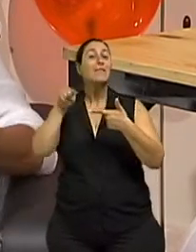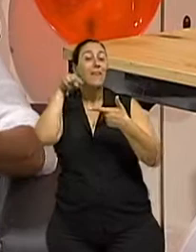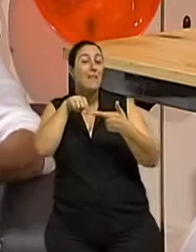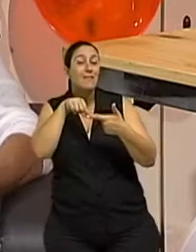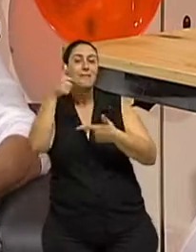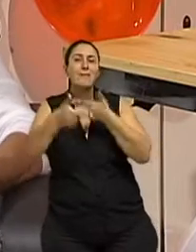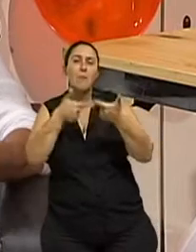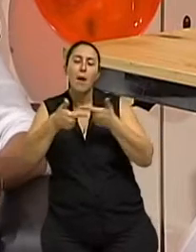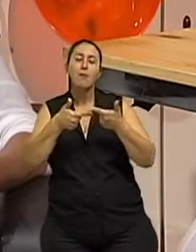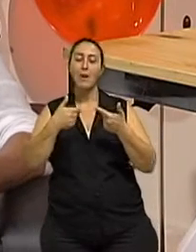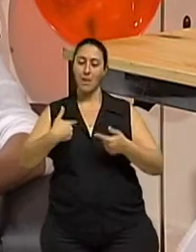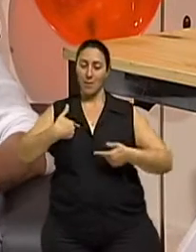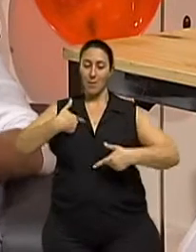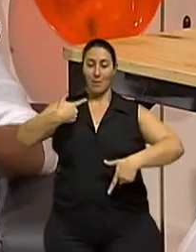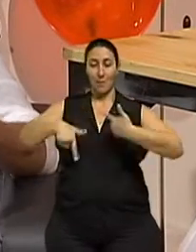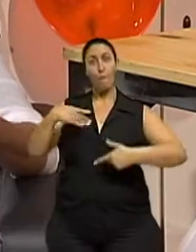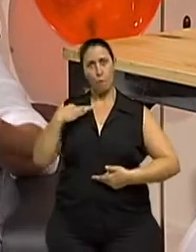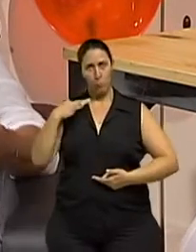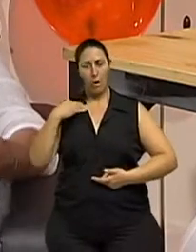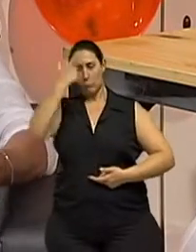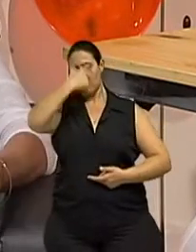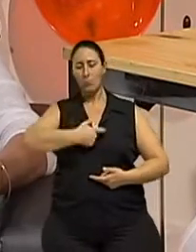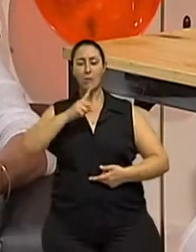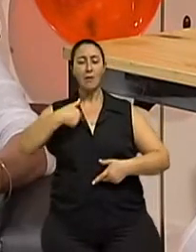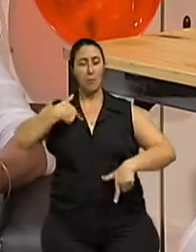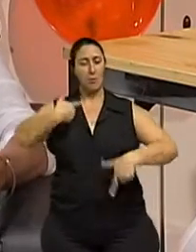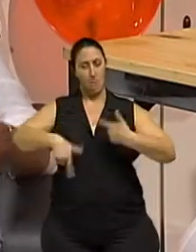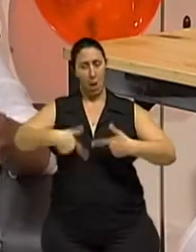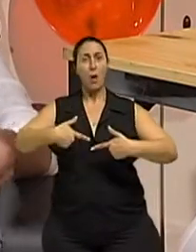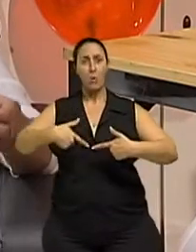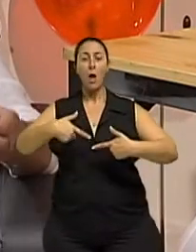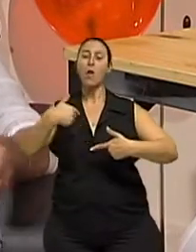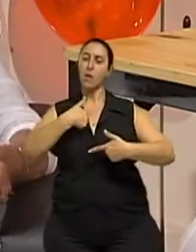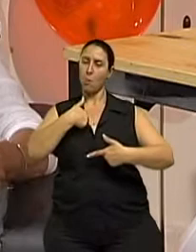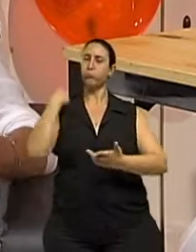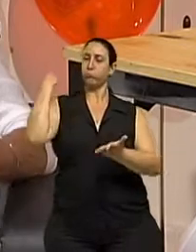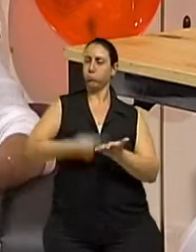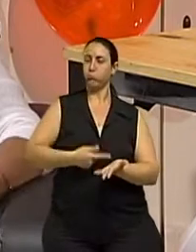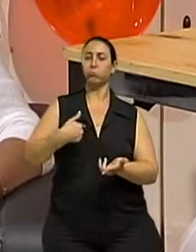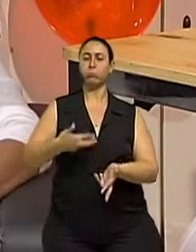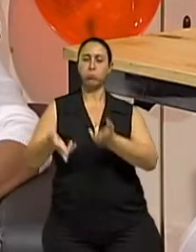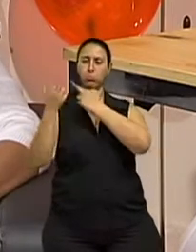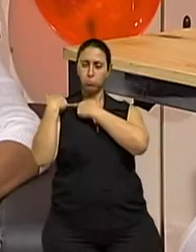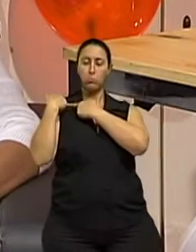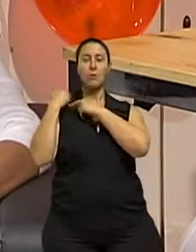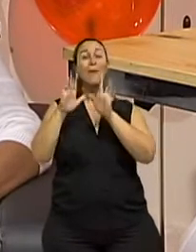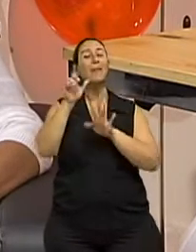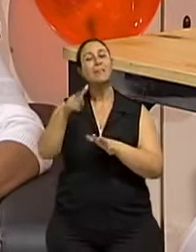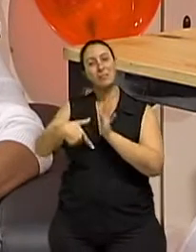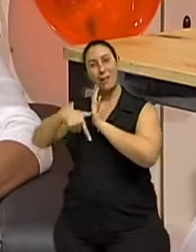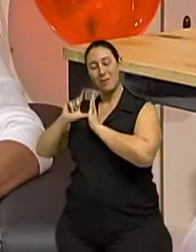que, enquanto trabalhamos naquela obrigação, é em função de uma remuneração.